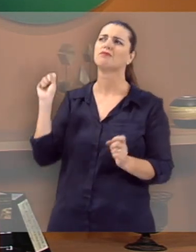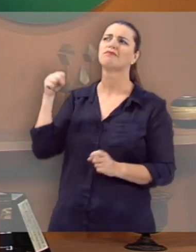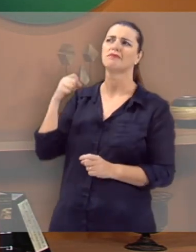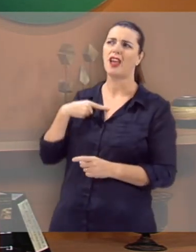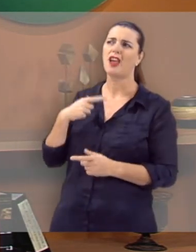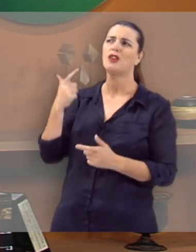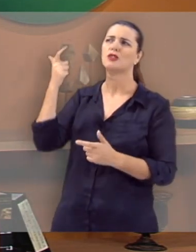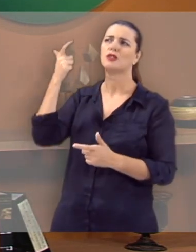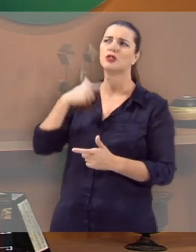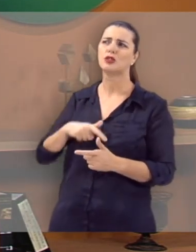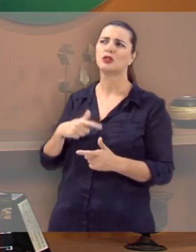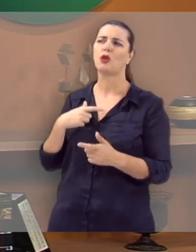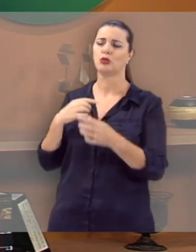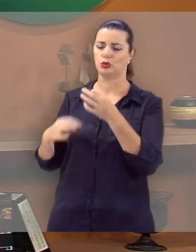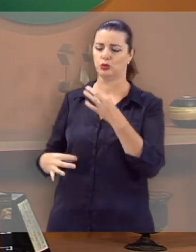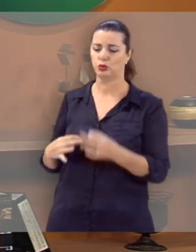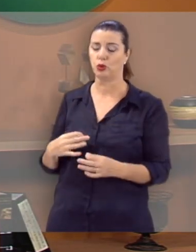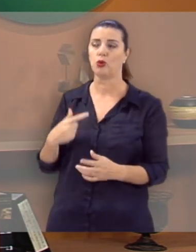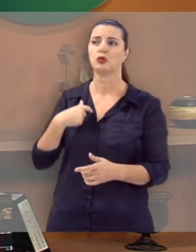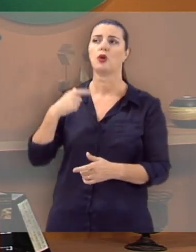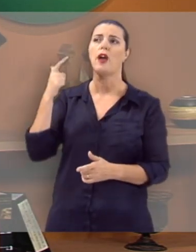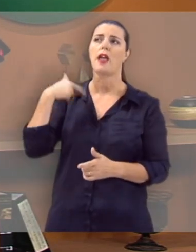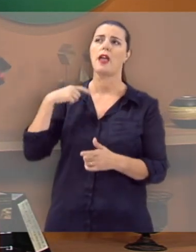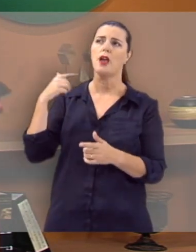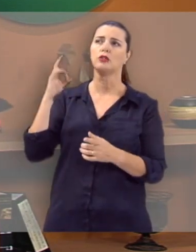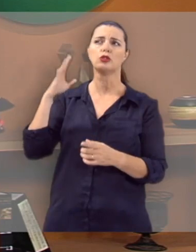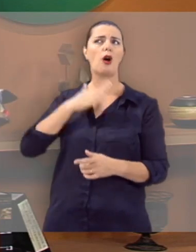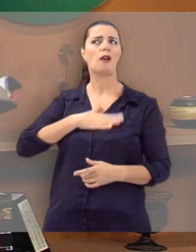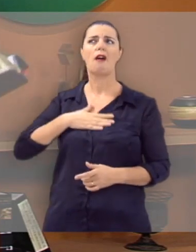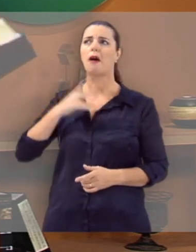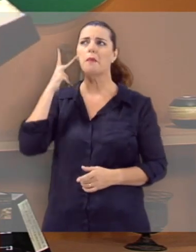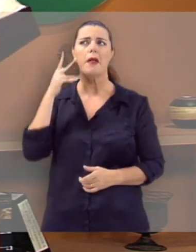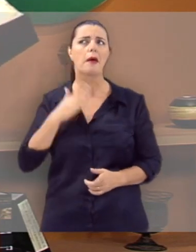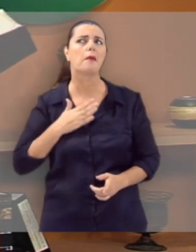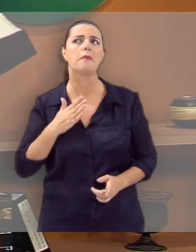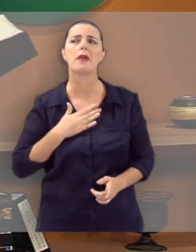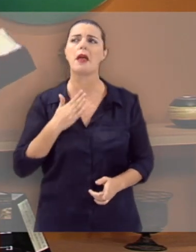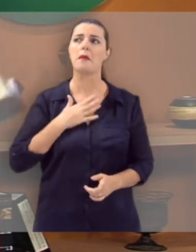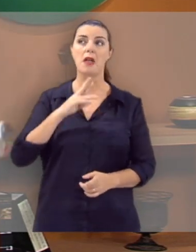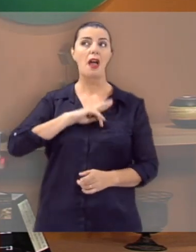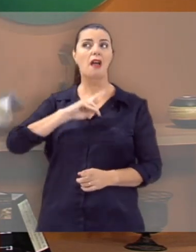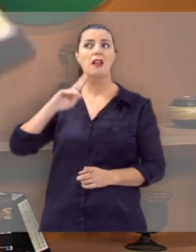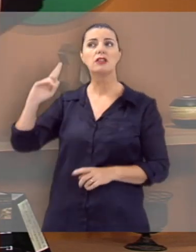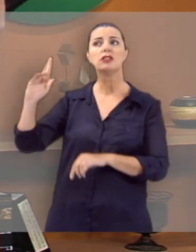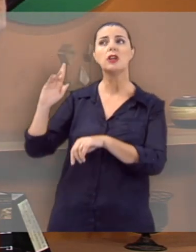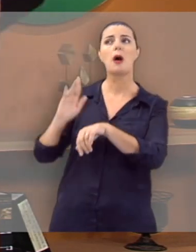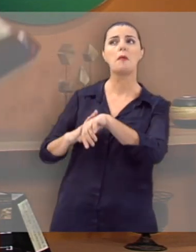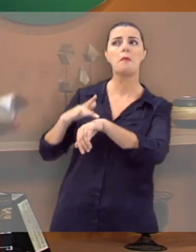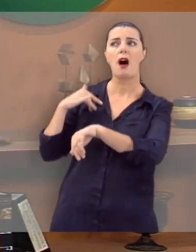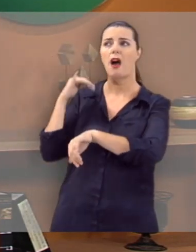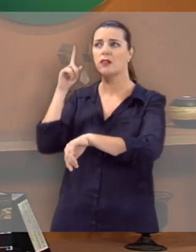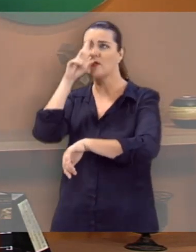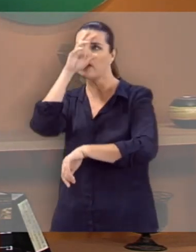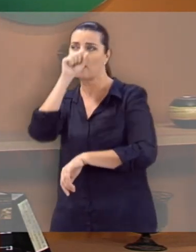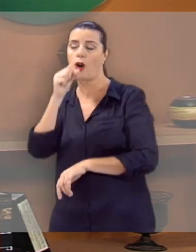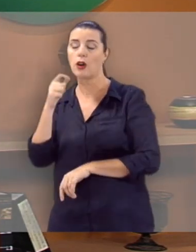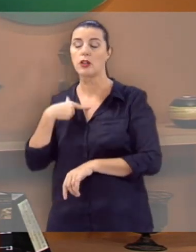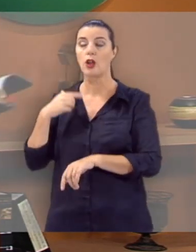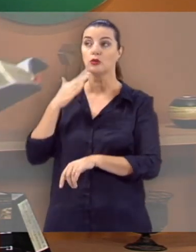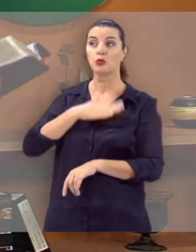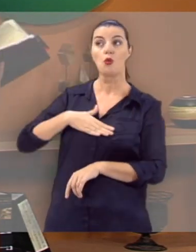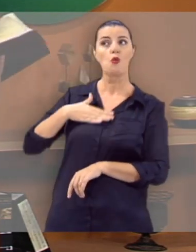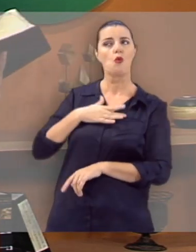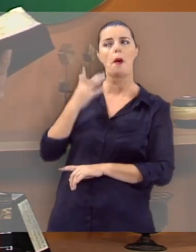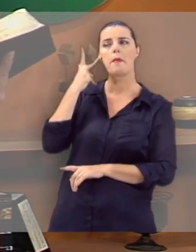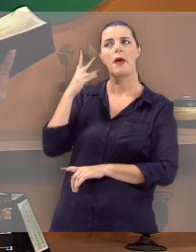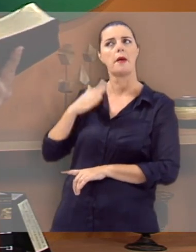admitindo e achando que eu sou justo, que eu me basta a mim mesmo, que a minha religião, que os meus predicados morais são